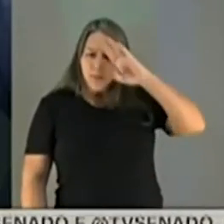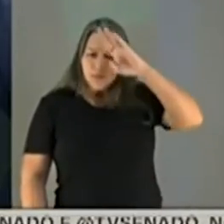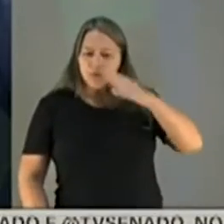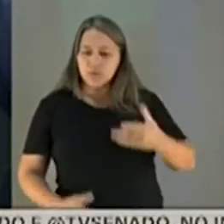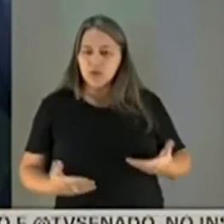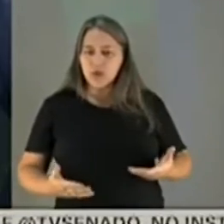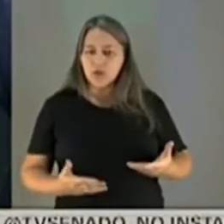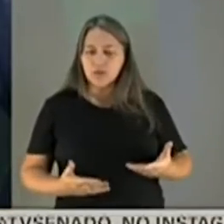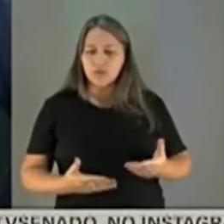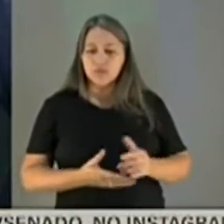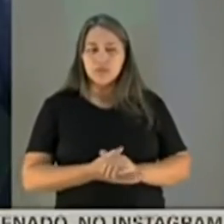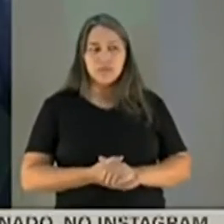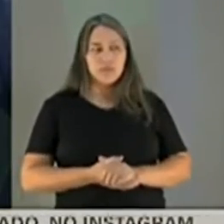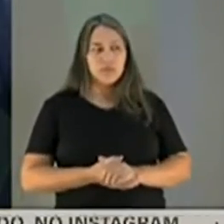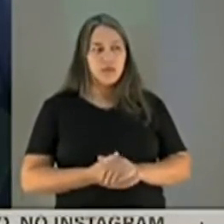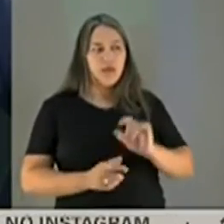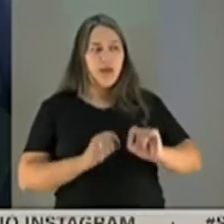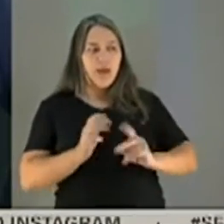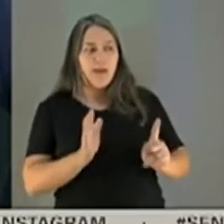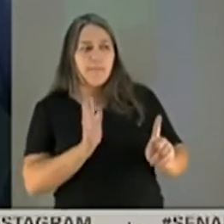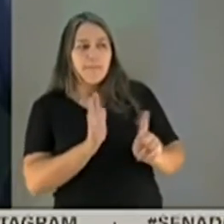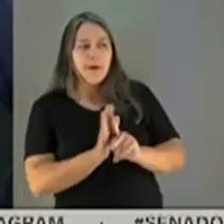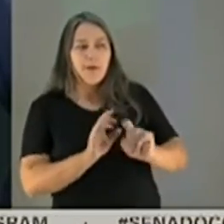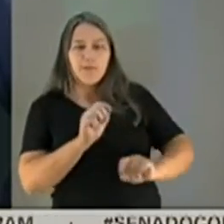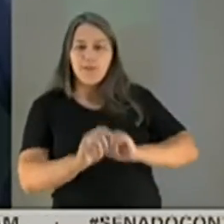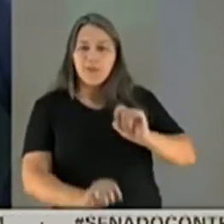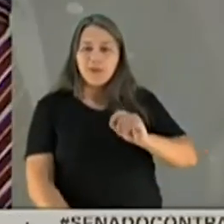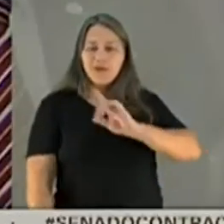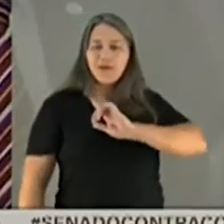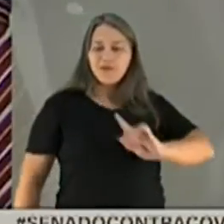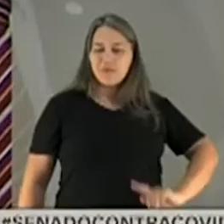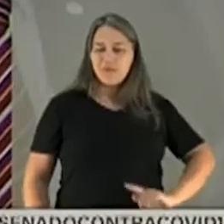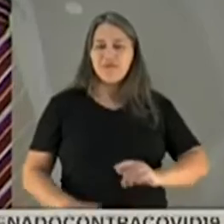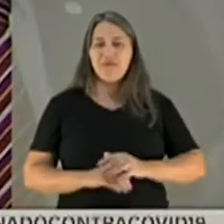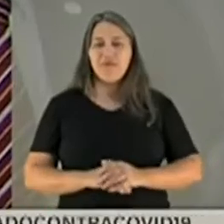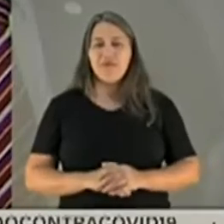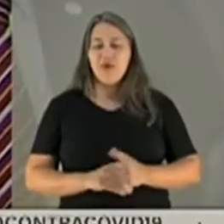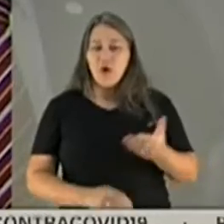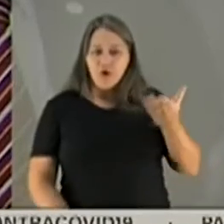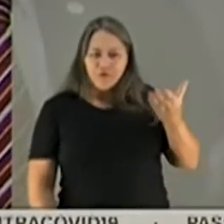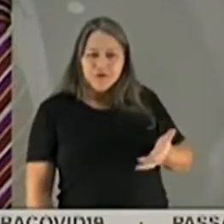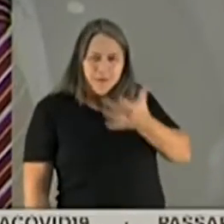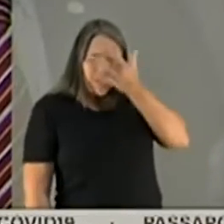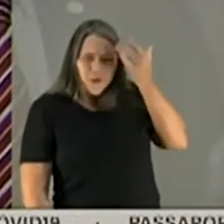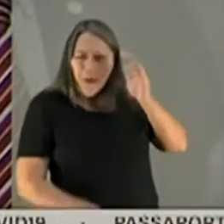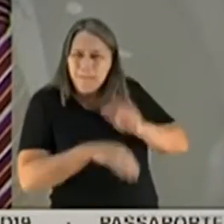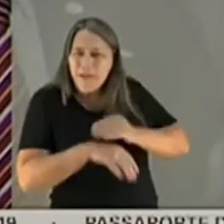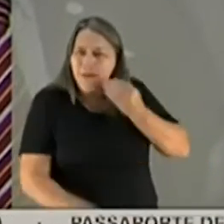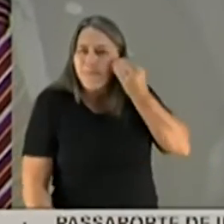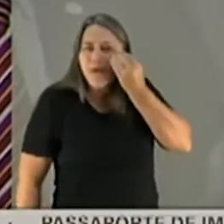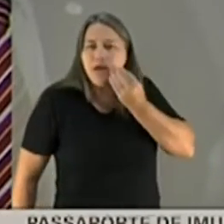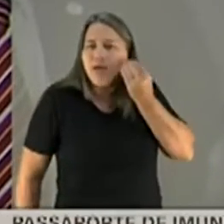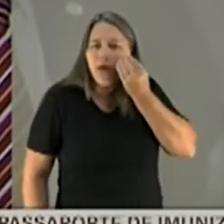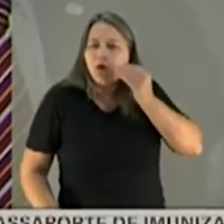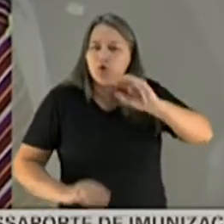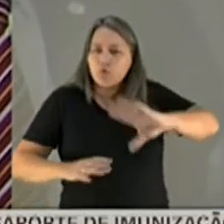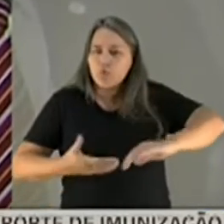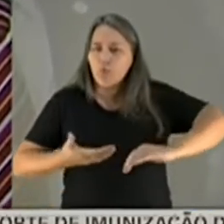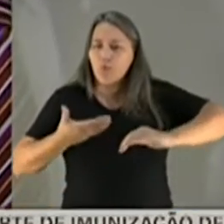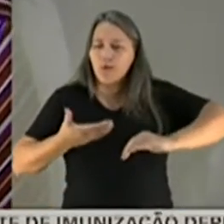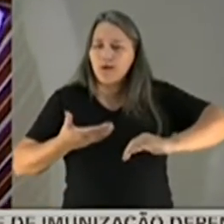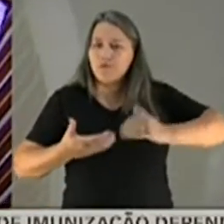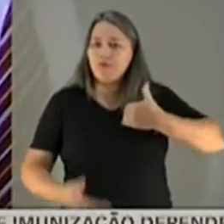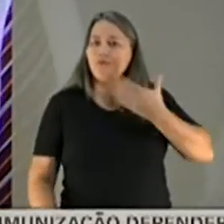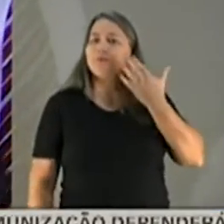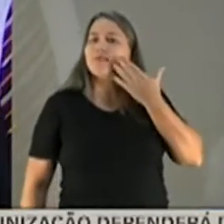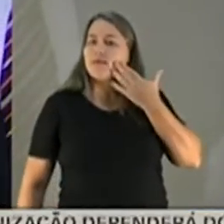o chefe do governo que vossa excelência Vossa excelência é um dos homens mais experientes do Congresso Nacional Brasileiro e